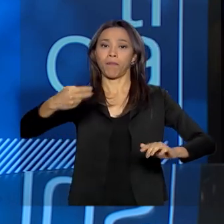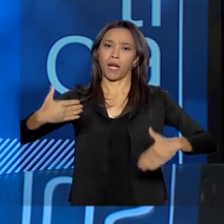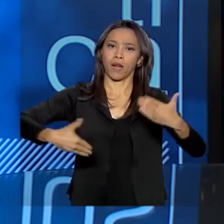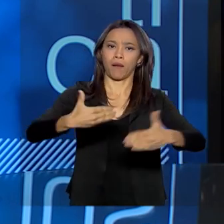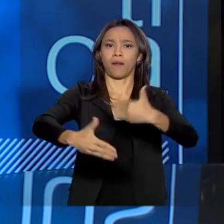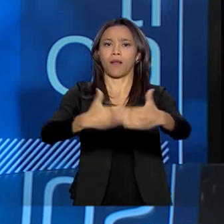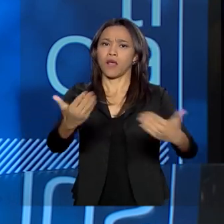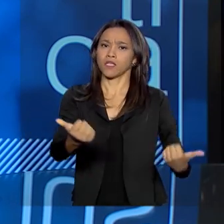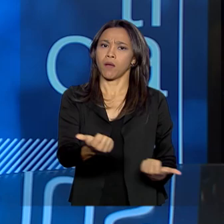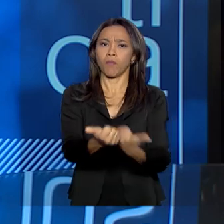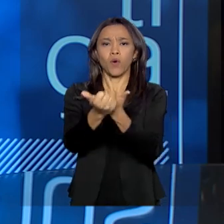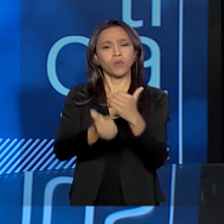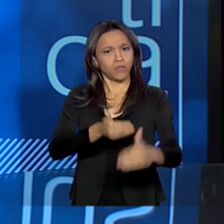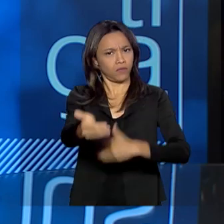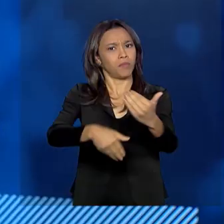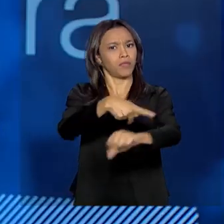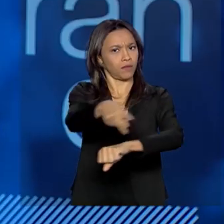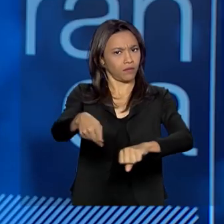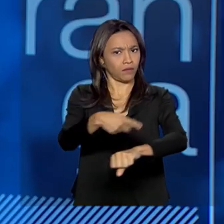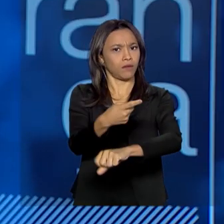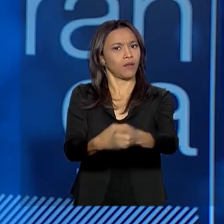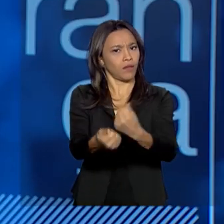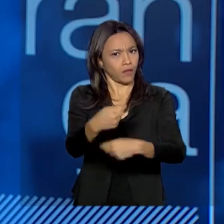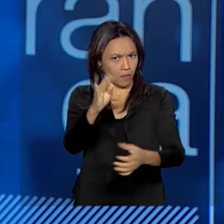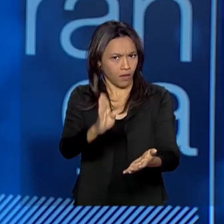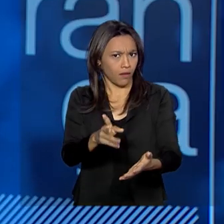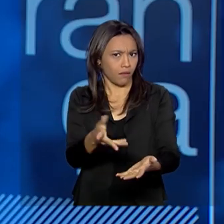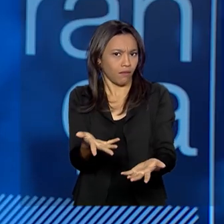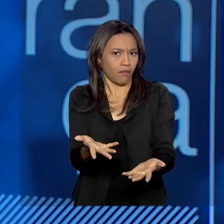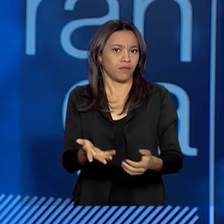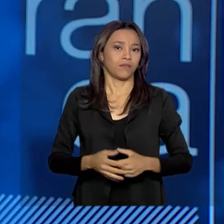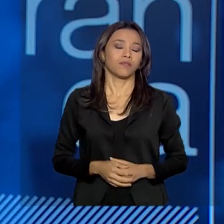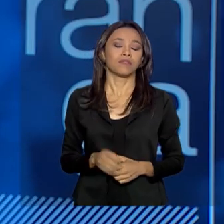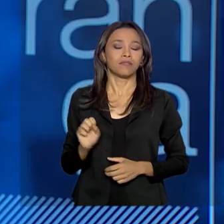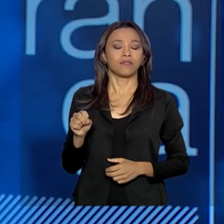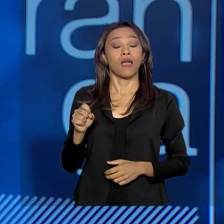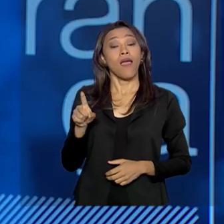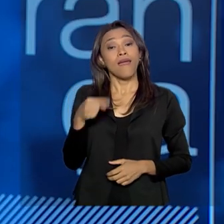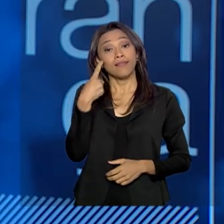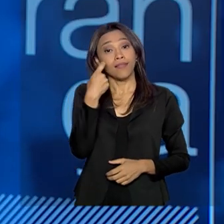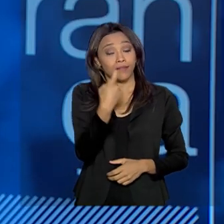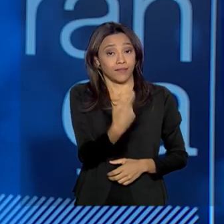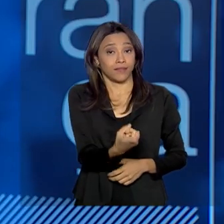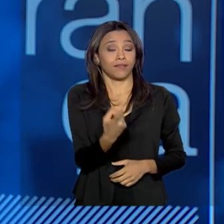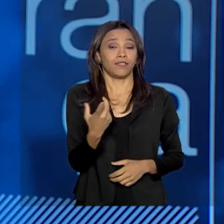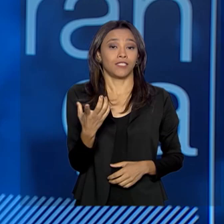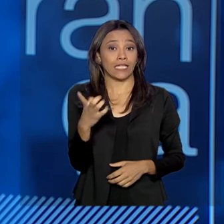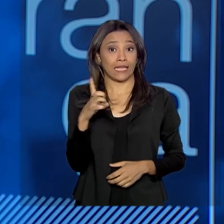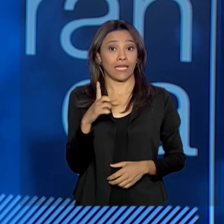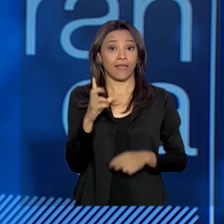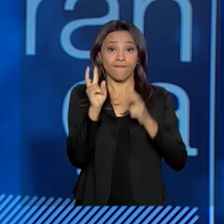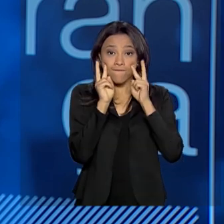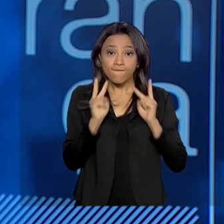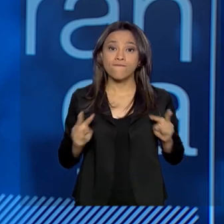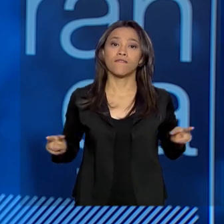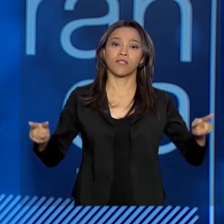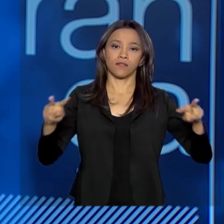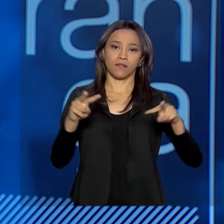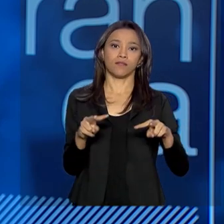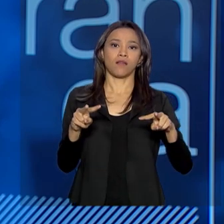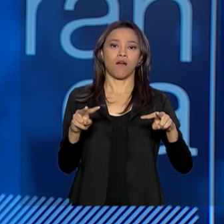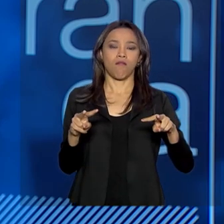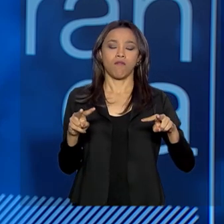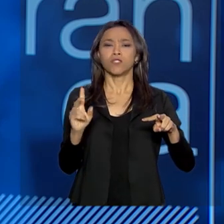desenvolvimento econômico do país, não é isso? É muito interessante ter essa visão do